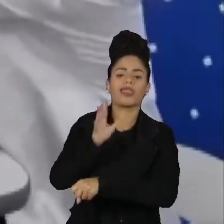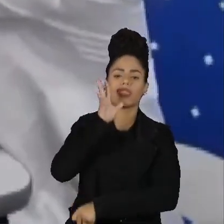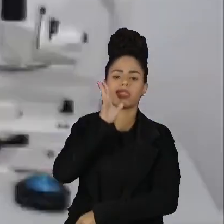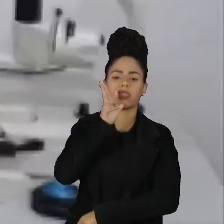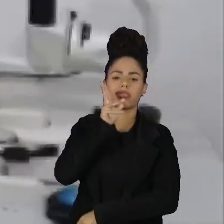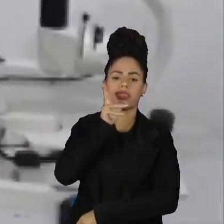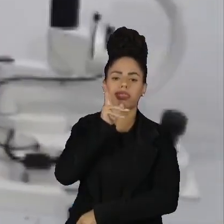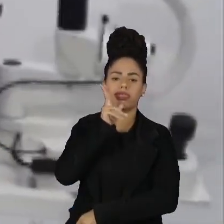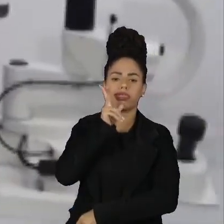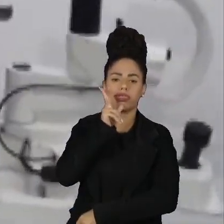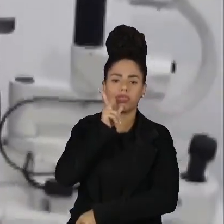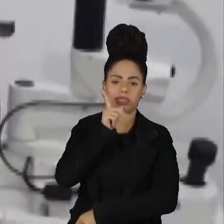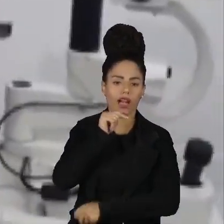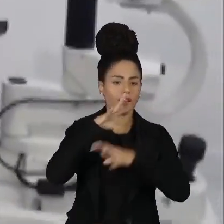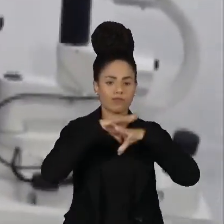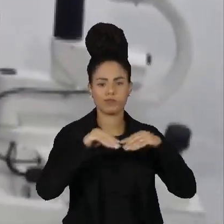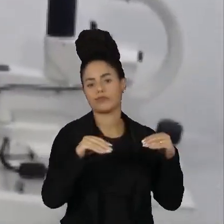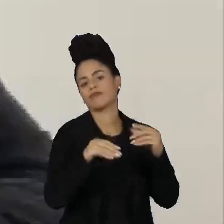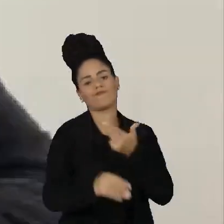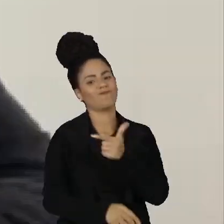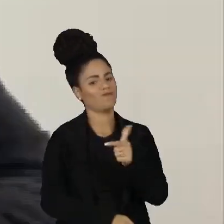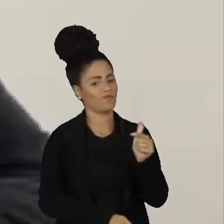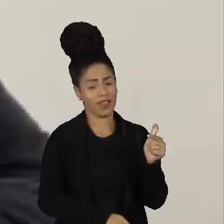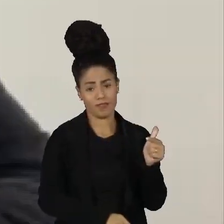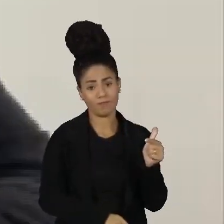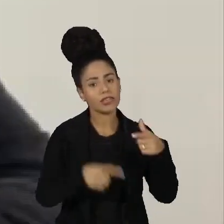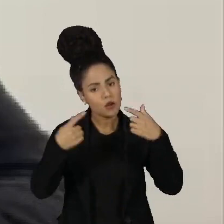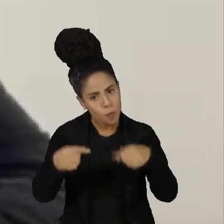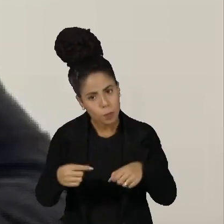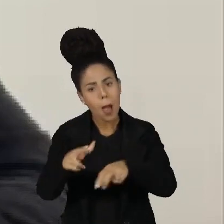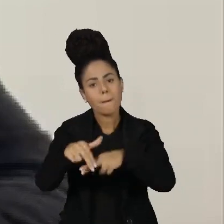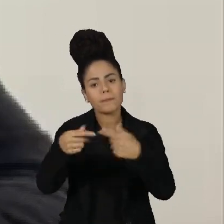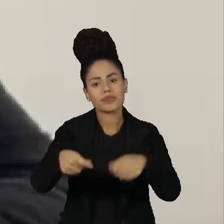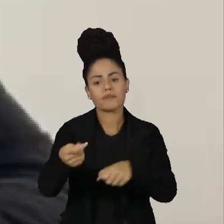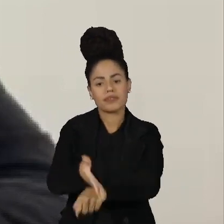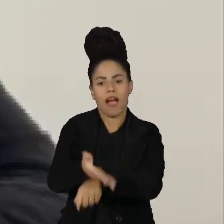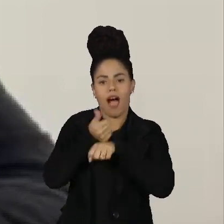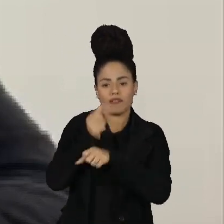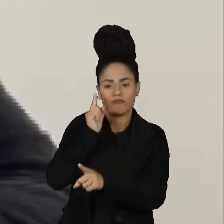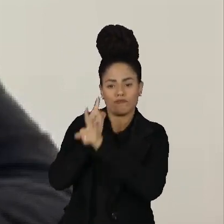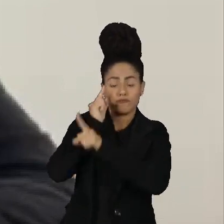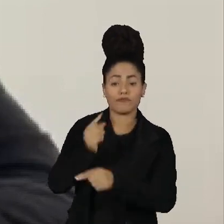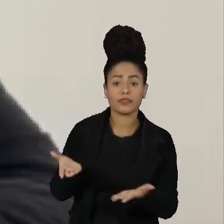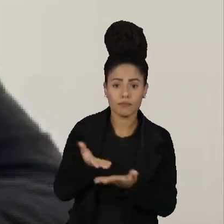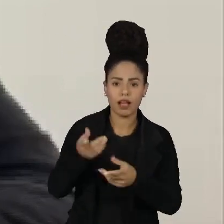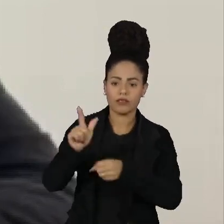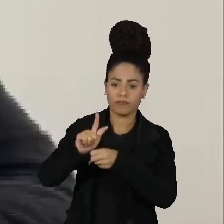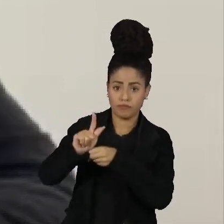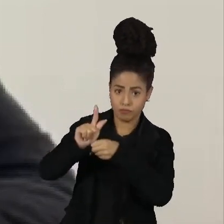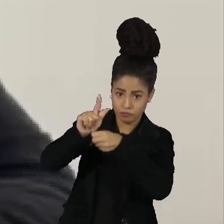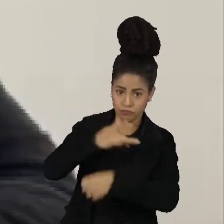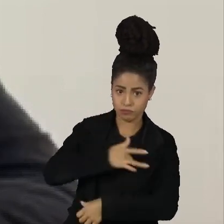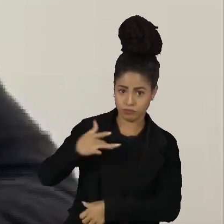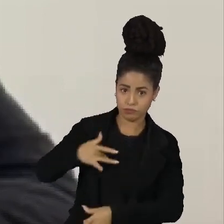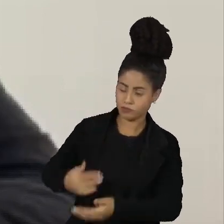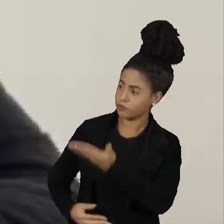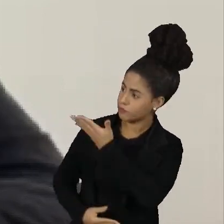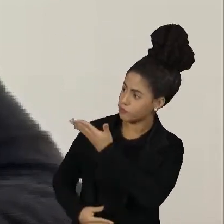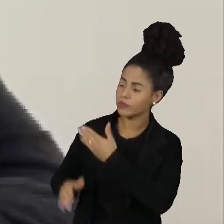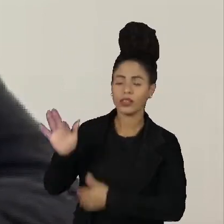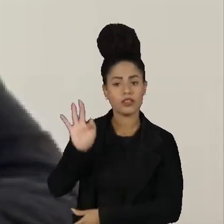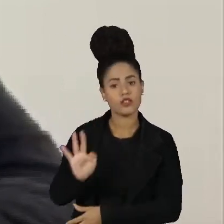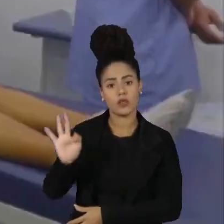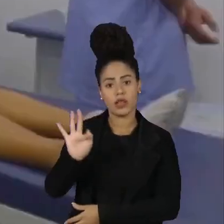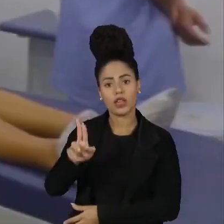situações às vezes irrecuperáveis de perda visual. Para o chefe do Departamento de Política, Gestão e Saúde da Faculdade de Saúde